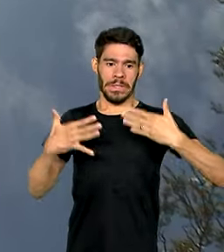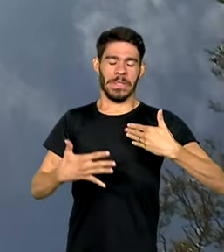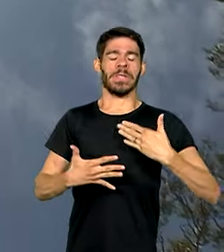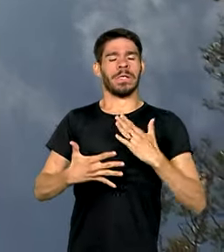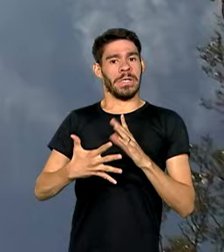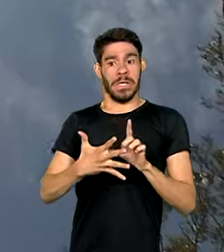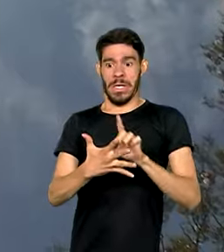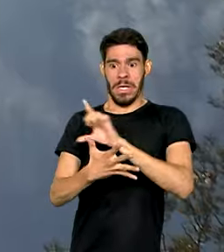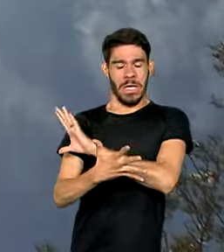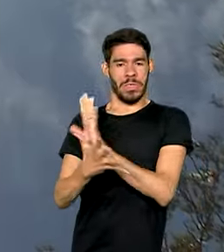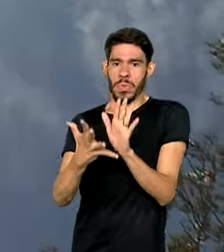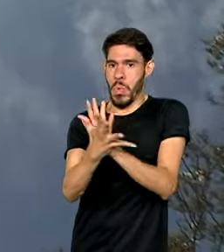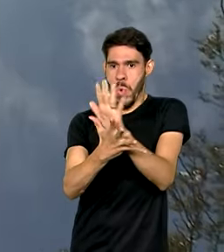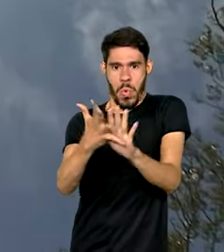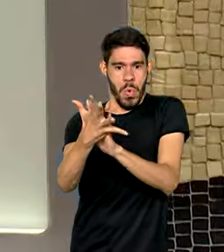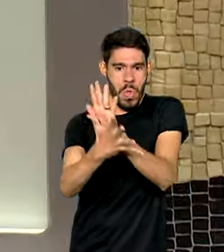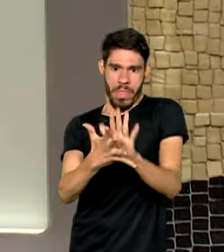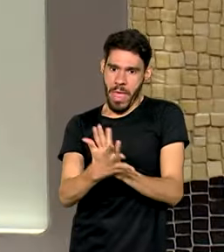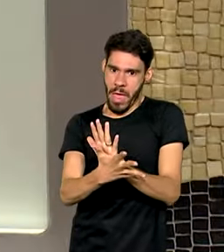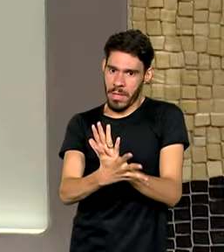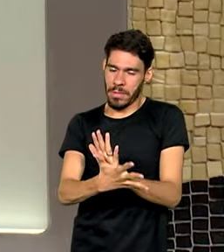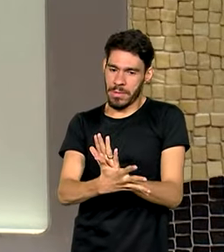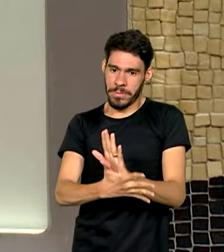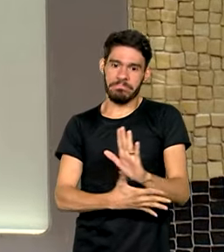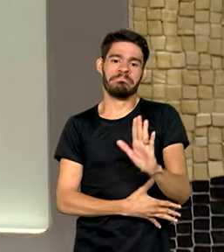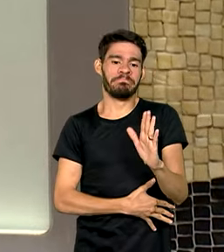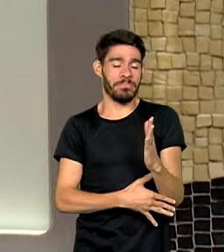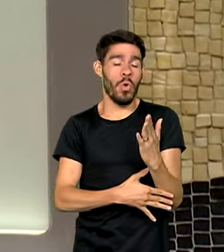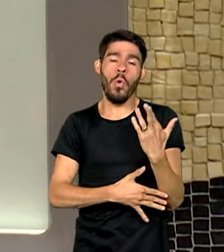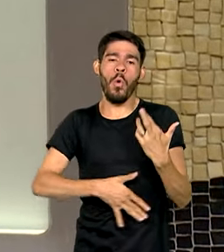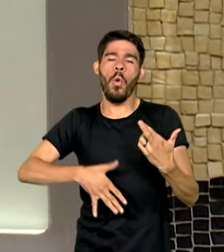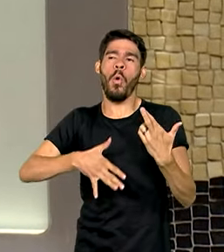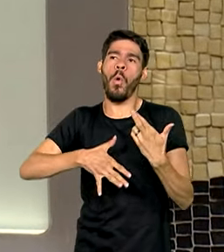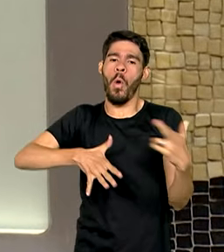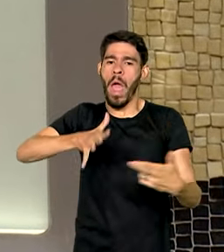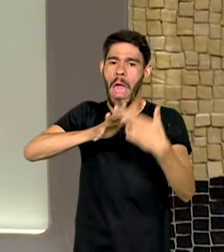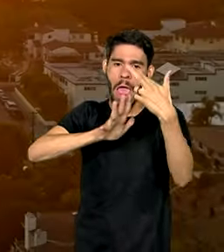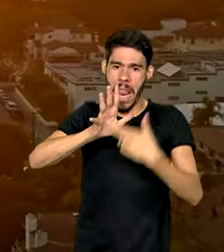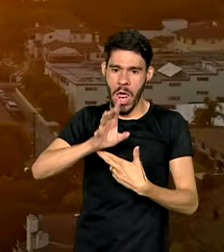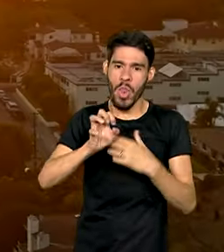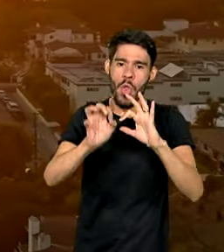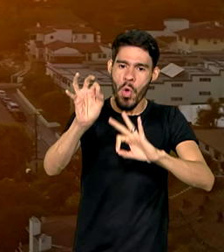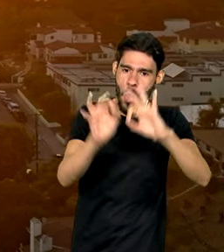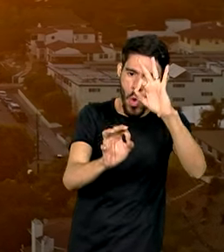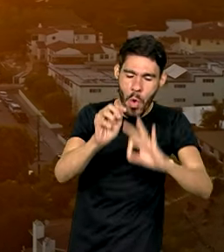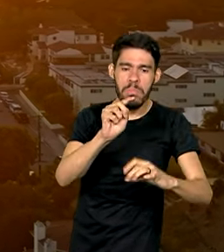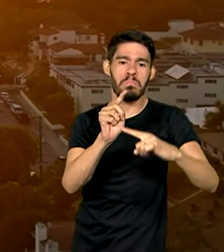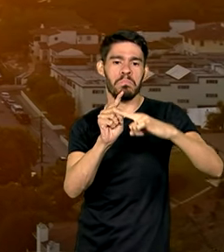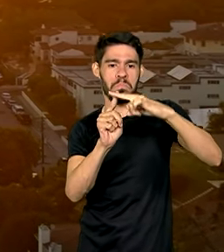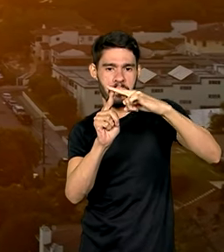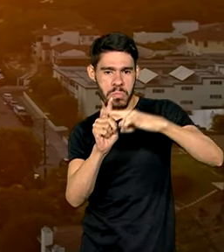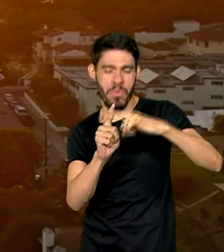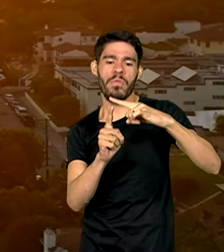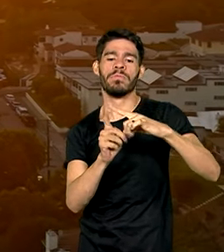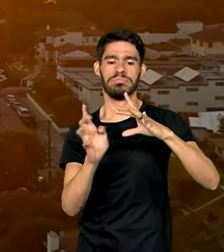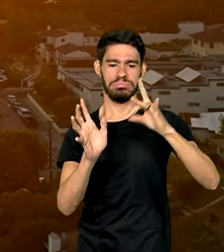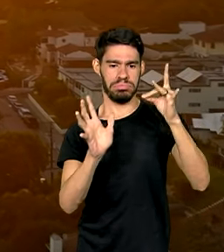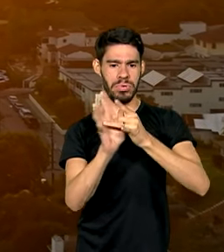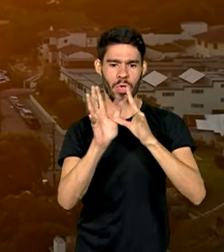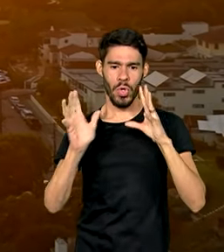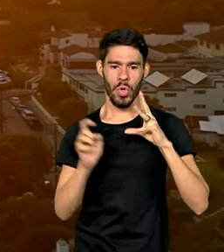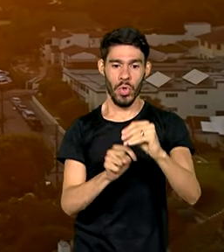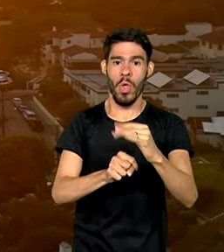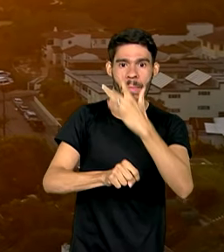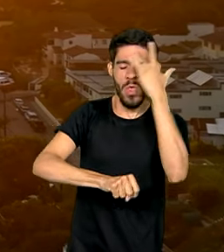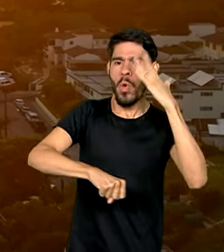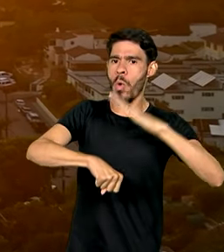registrado na história. O relatório da Organização Meteorológica Mundial confirmou o que todo mundo sentiu na